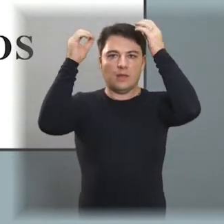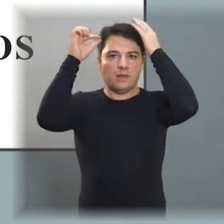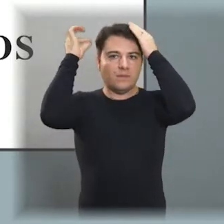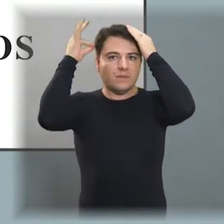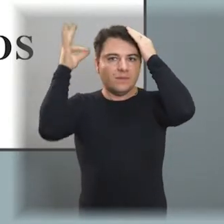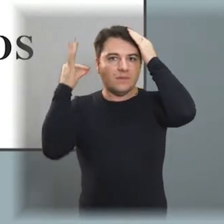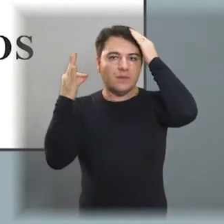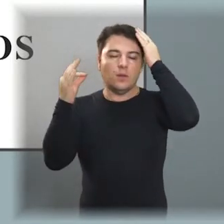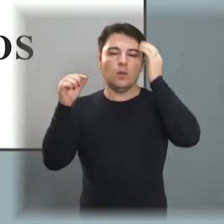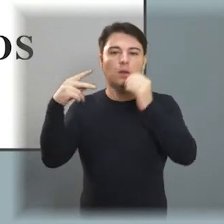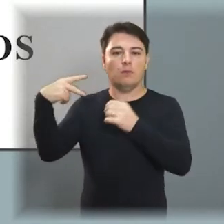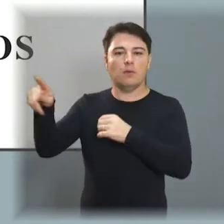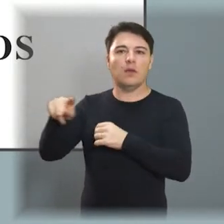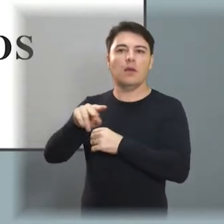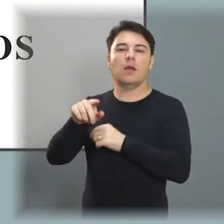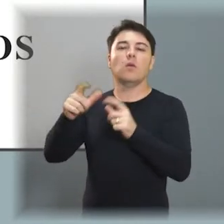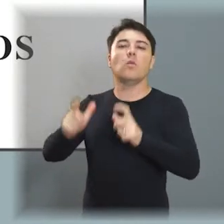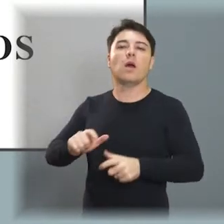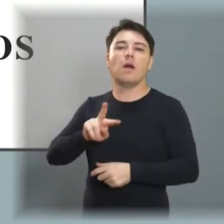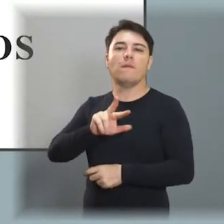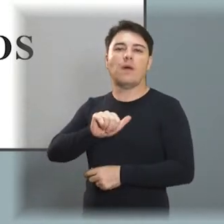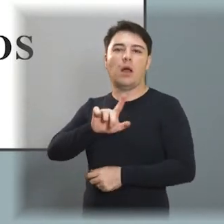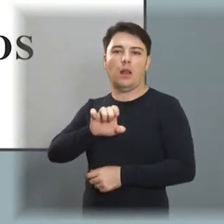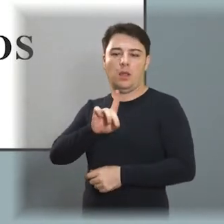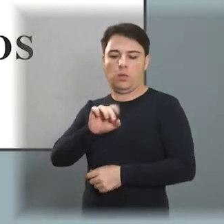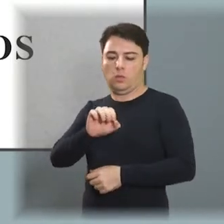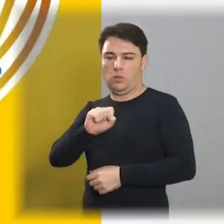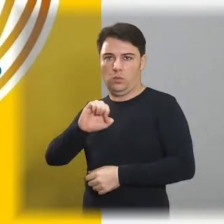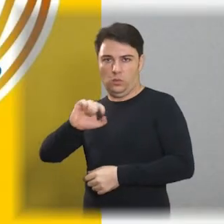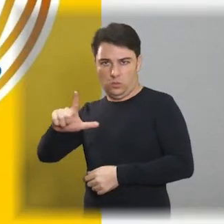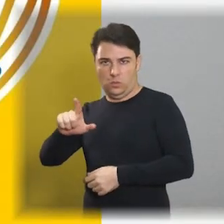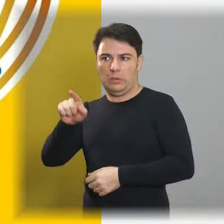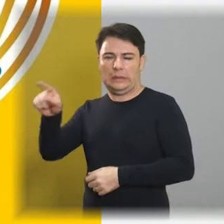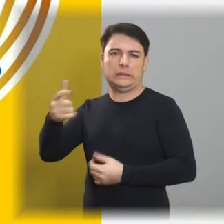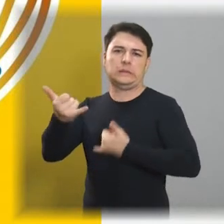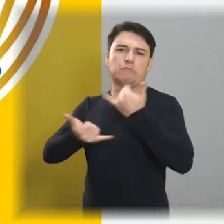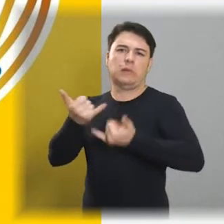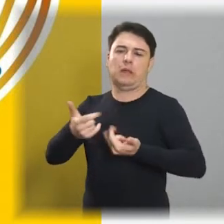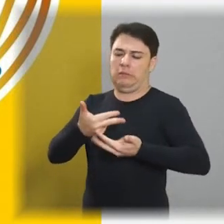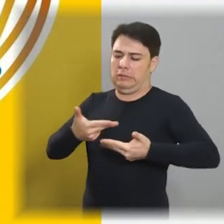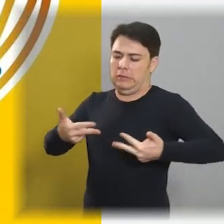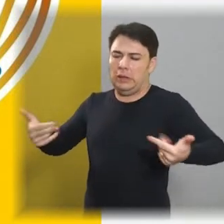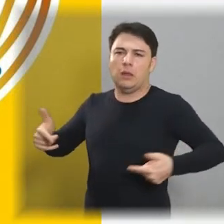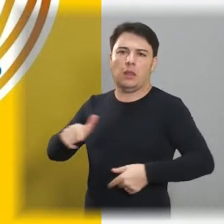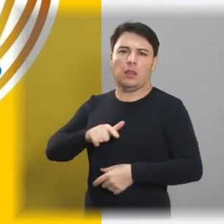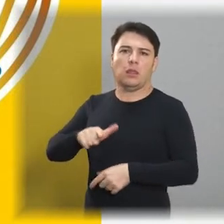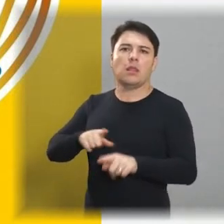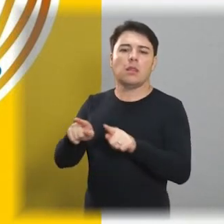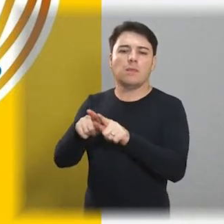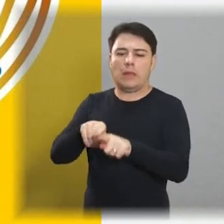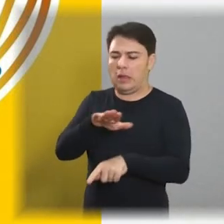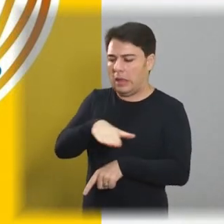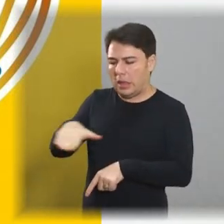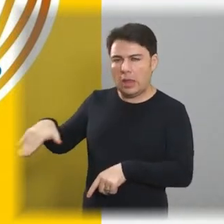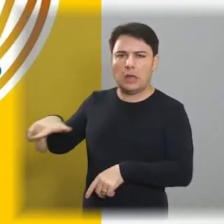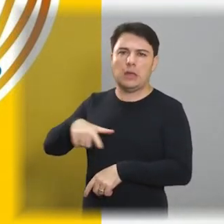Vale do Sol. O contou com vários brinquedos, crianças, alimentação,